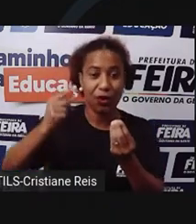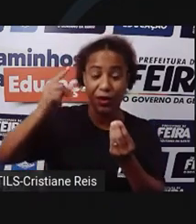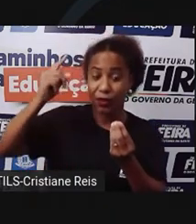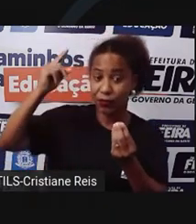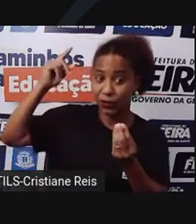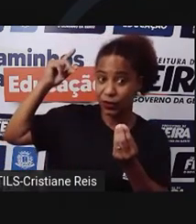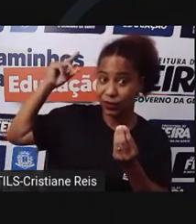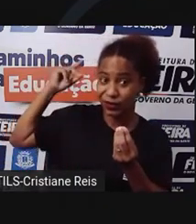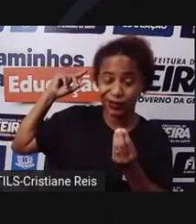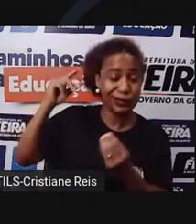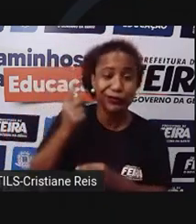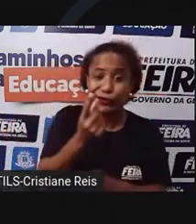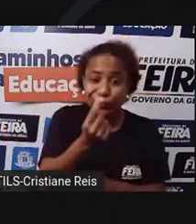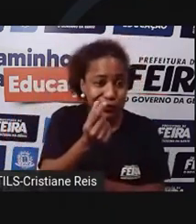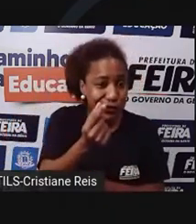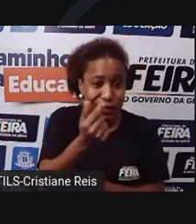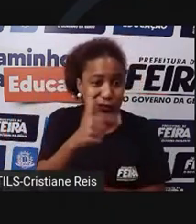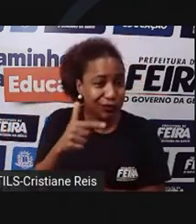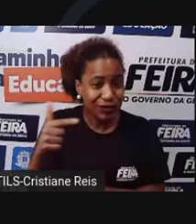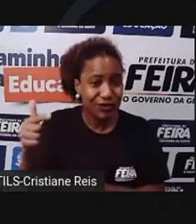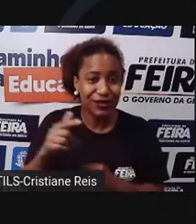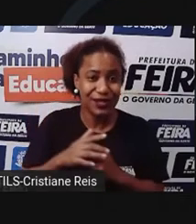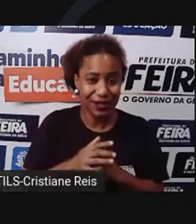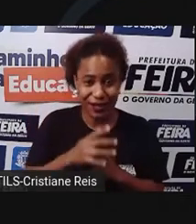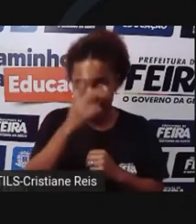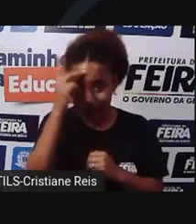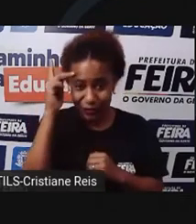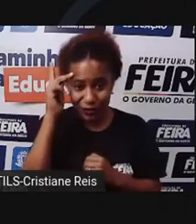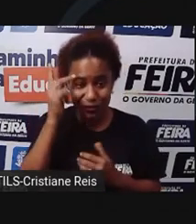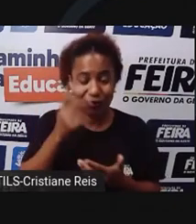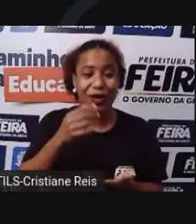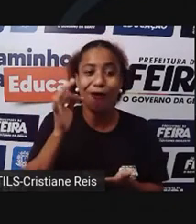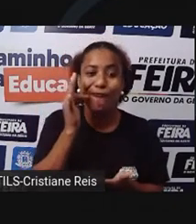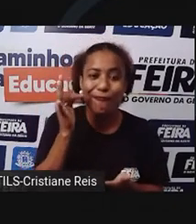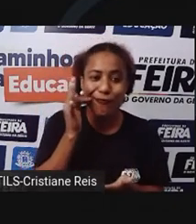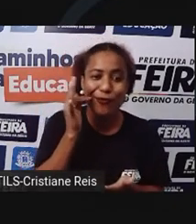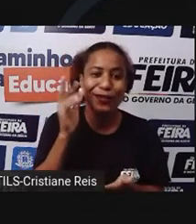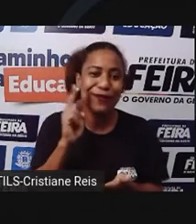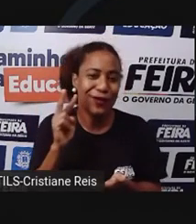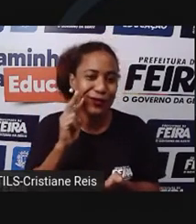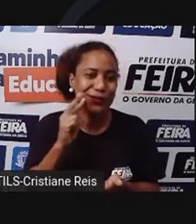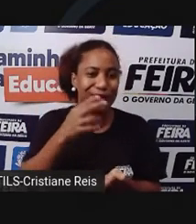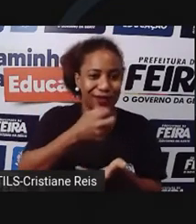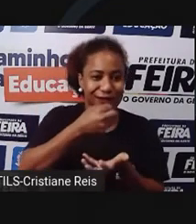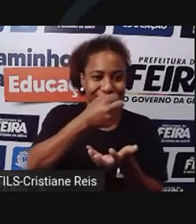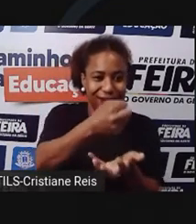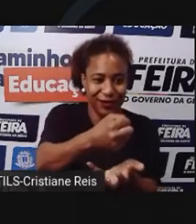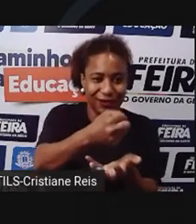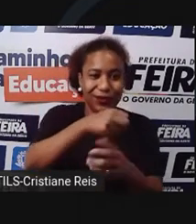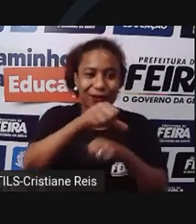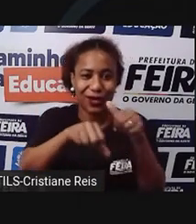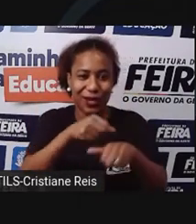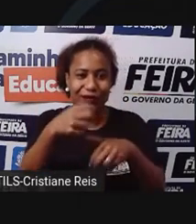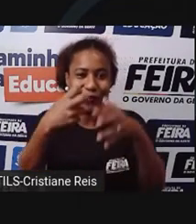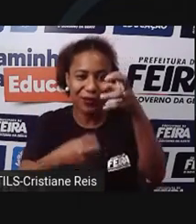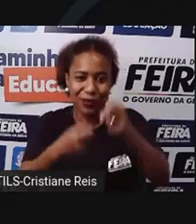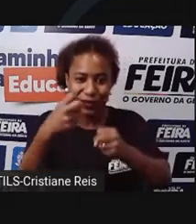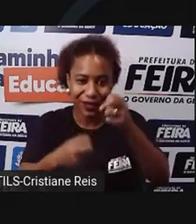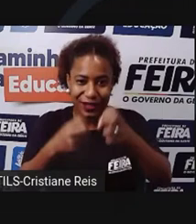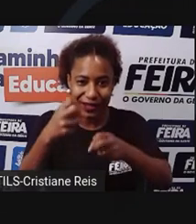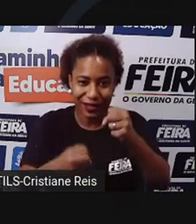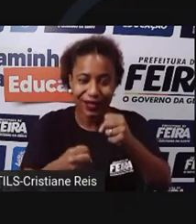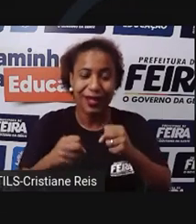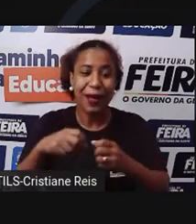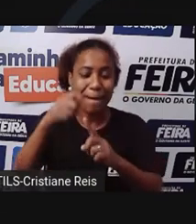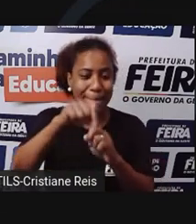Não existia dinheiro As pessoas trocavam Frutas por outras frutas Objetos por leite E até mesmo Bananas por uma